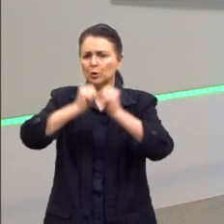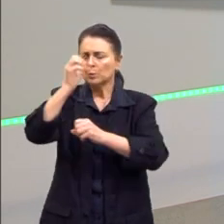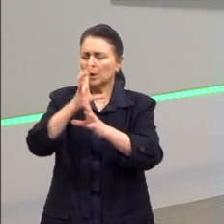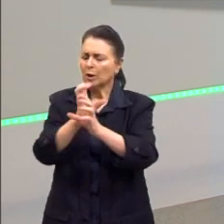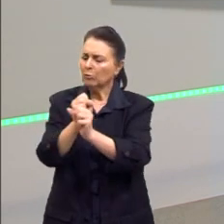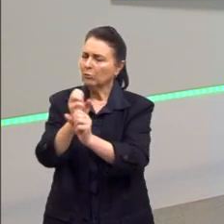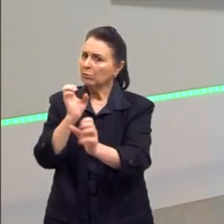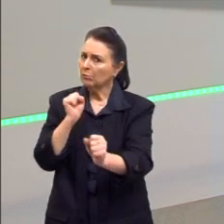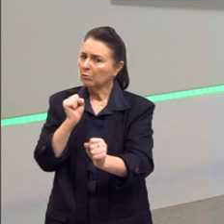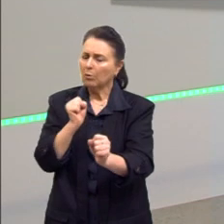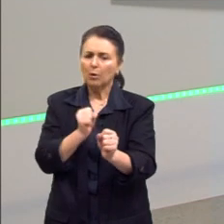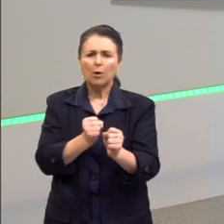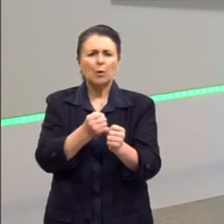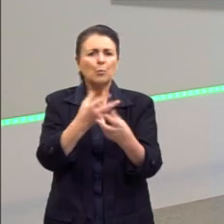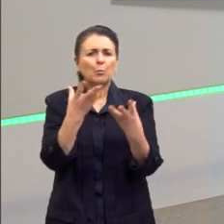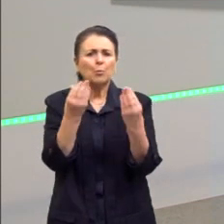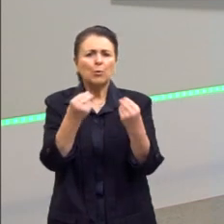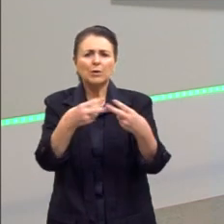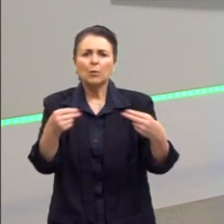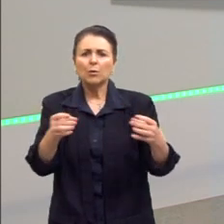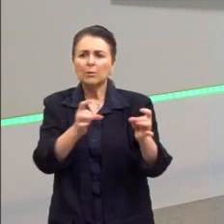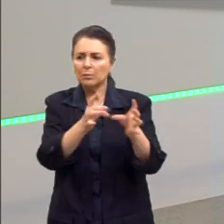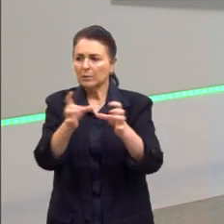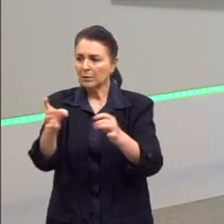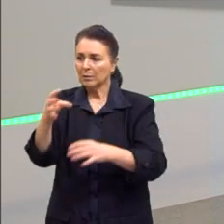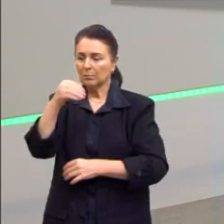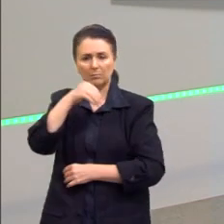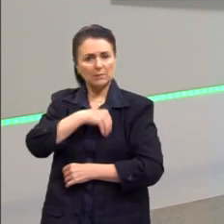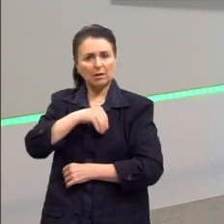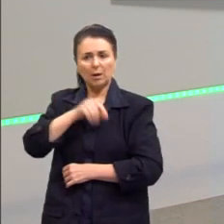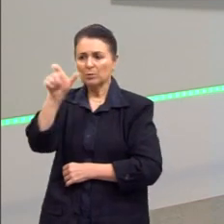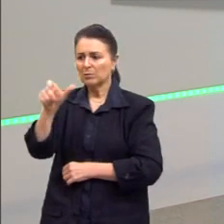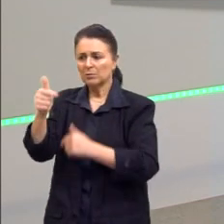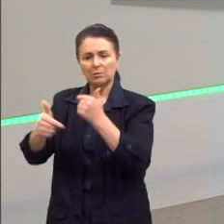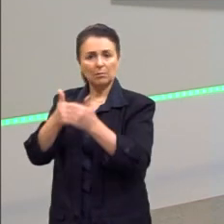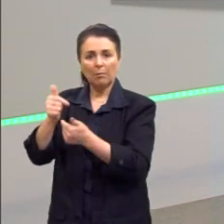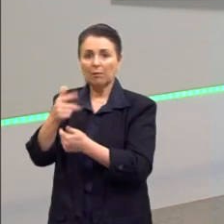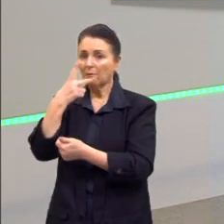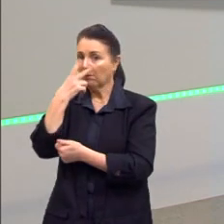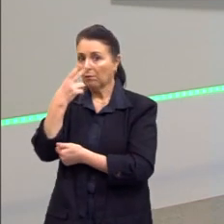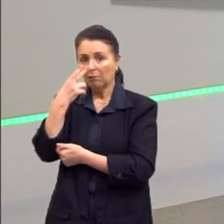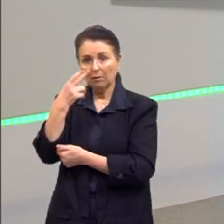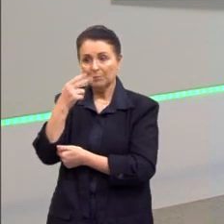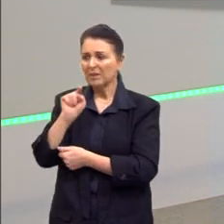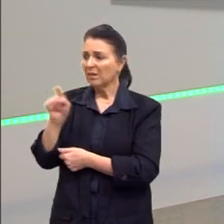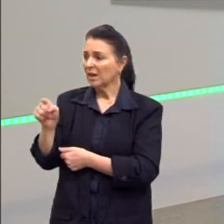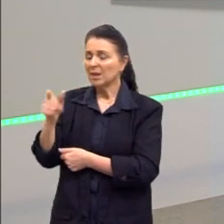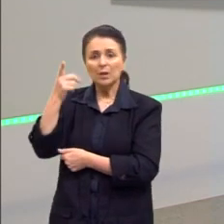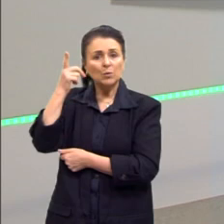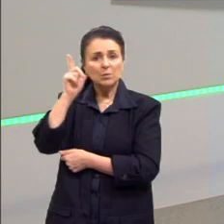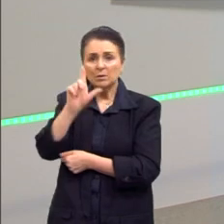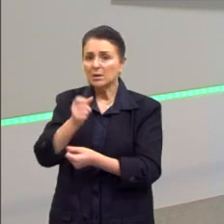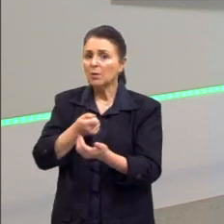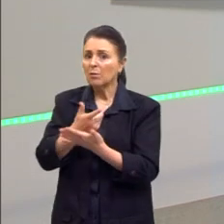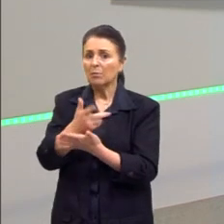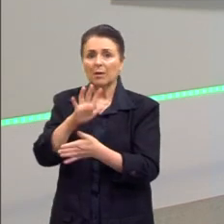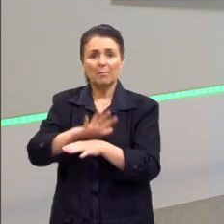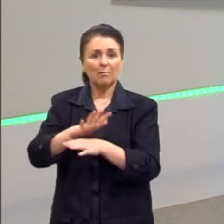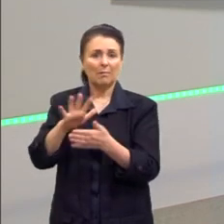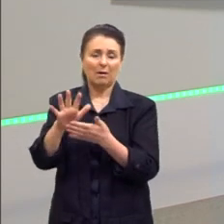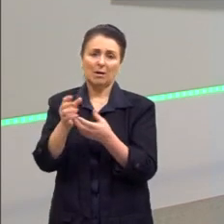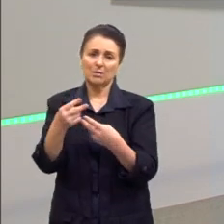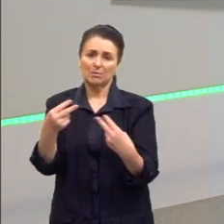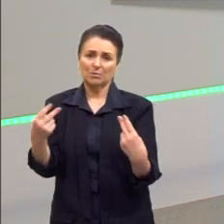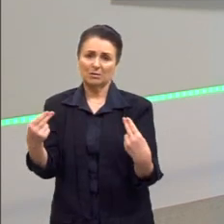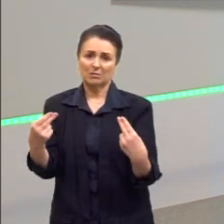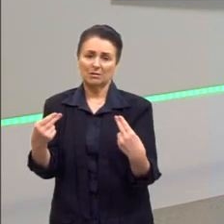coisa para vender, mas o trabalhador seguia com o mesmo salário. Então, ele não tinha condições de comprar mais coisas. Então, a indústria